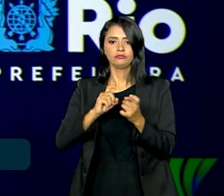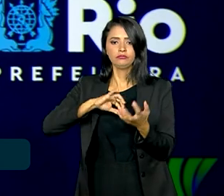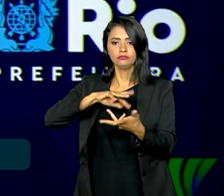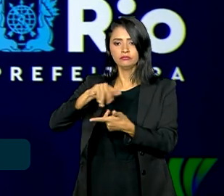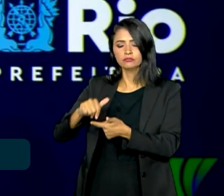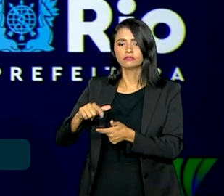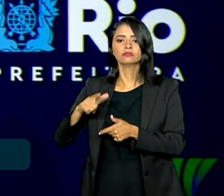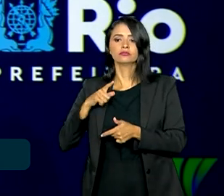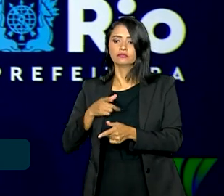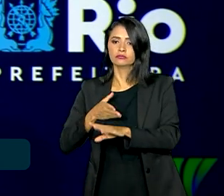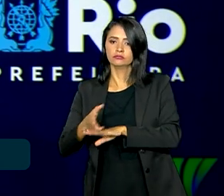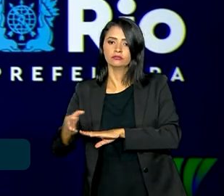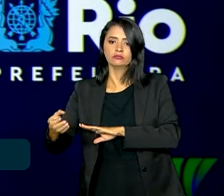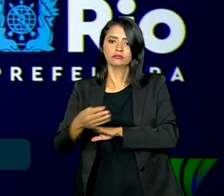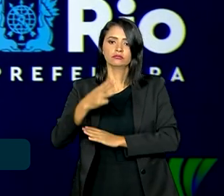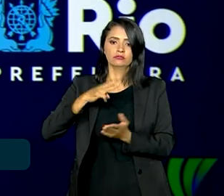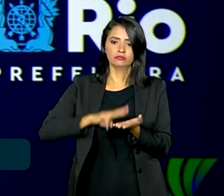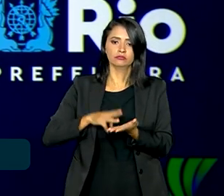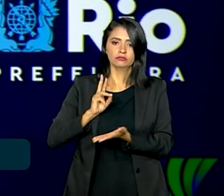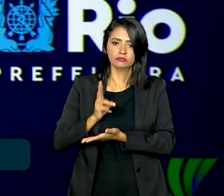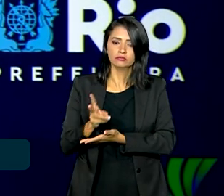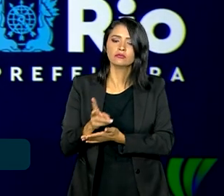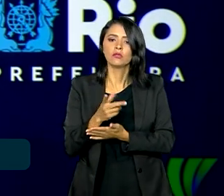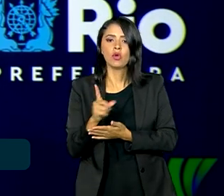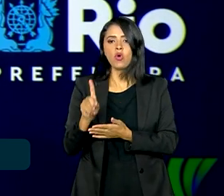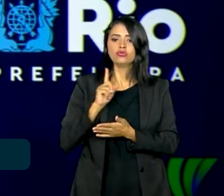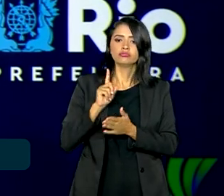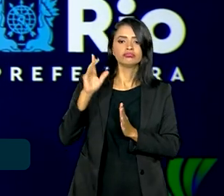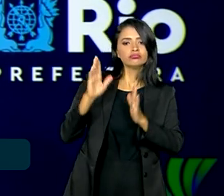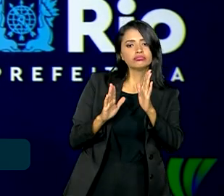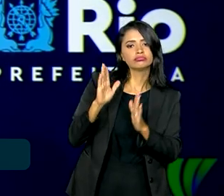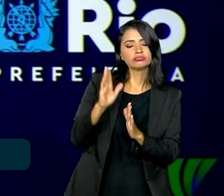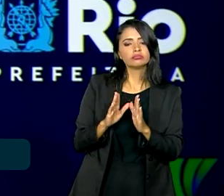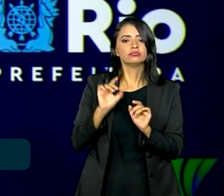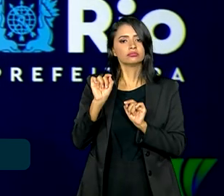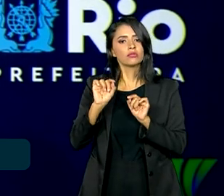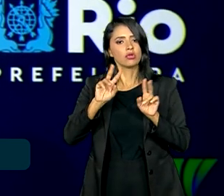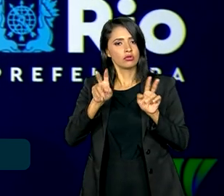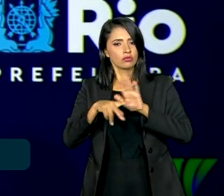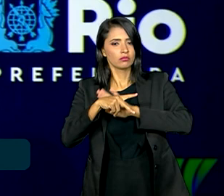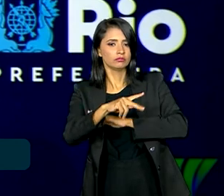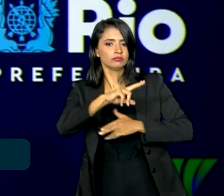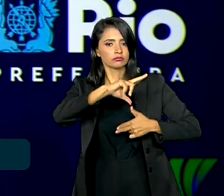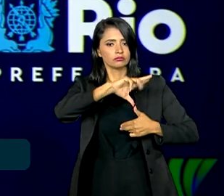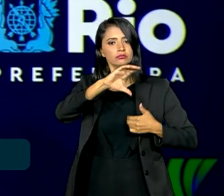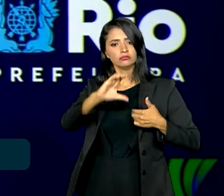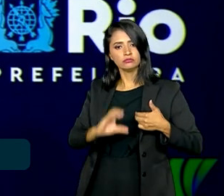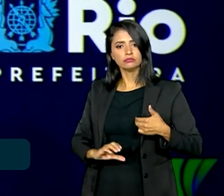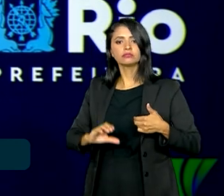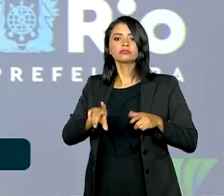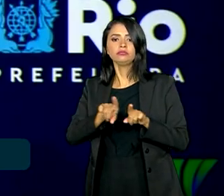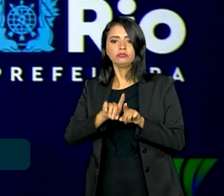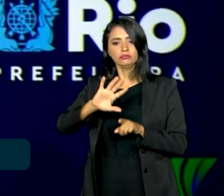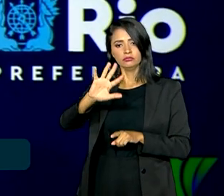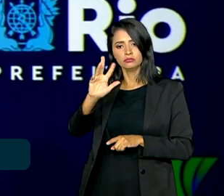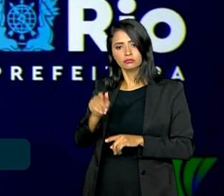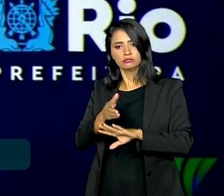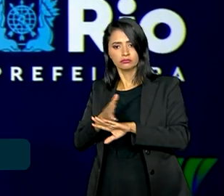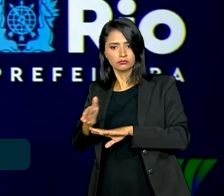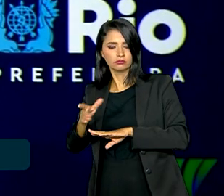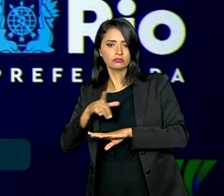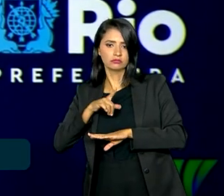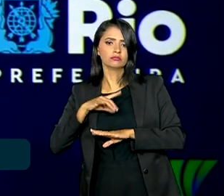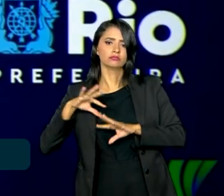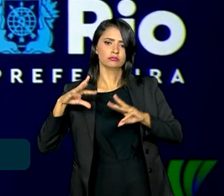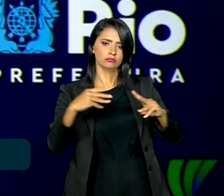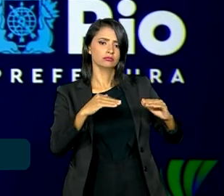de novos membros permanentes e não permanentes, sobretudo da América Latina e Caribe e da África. Todos